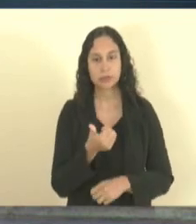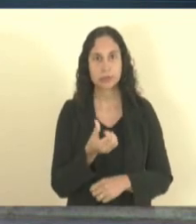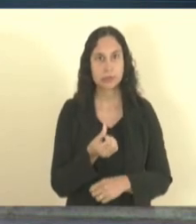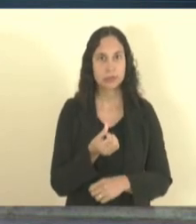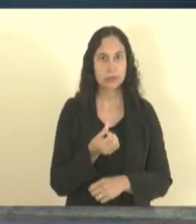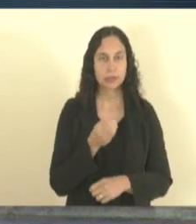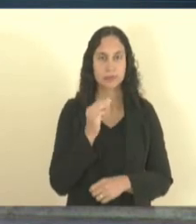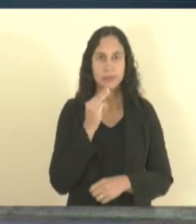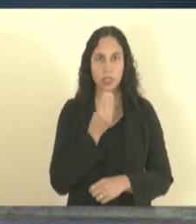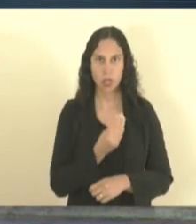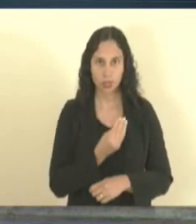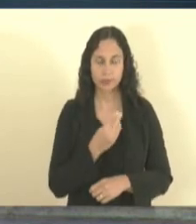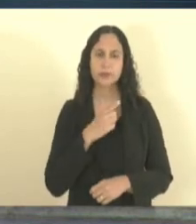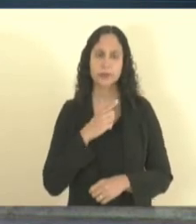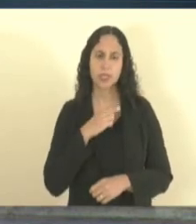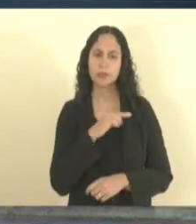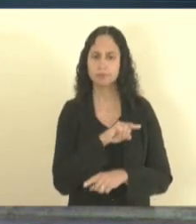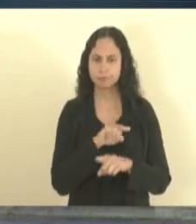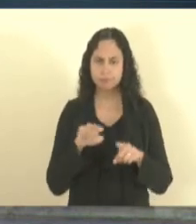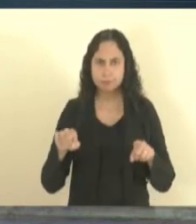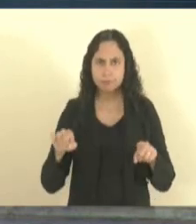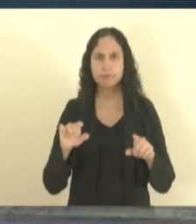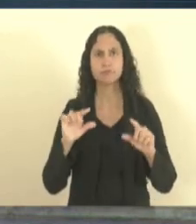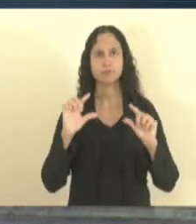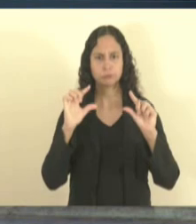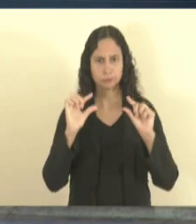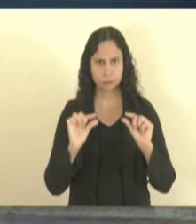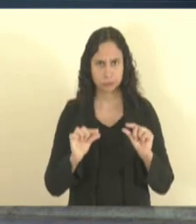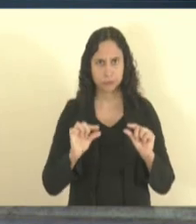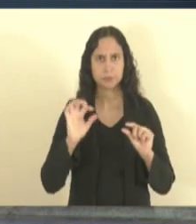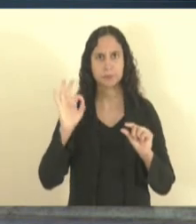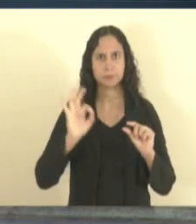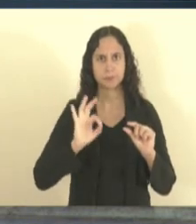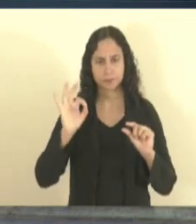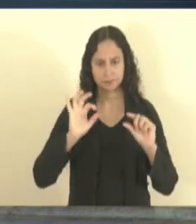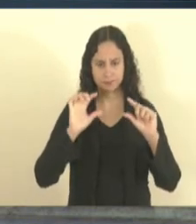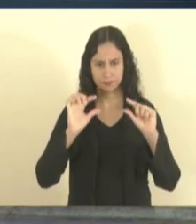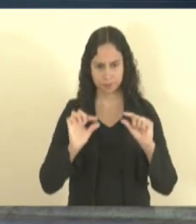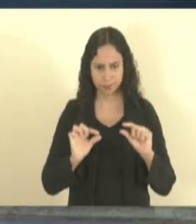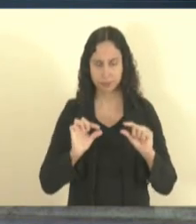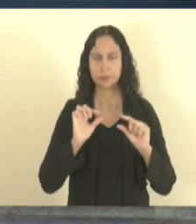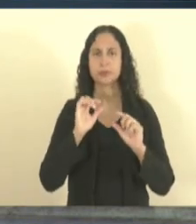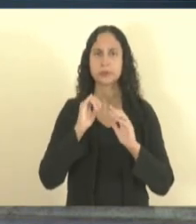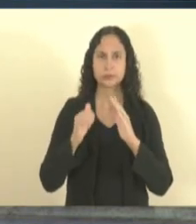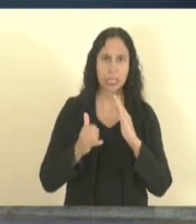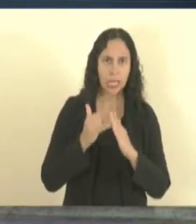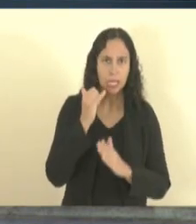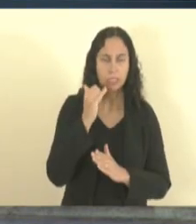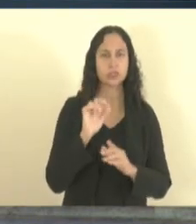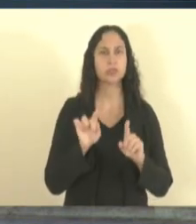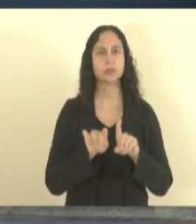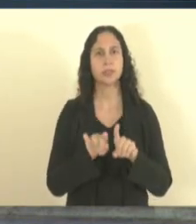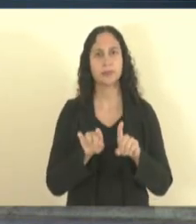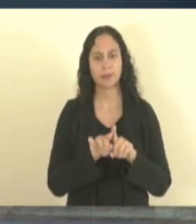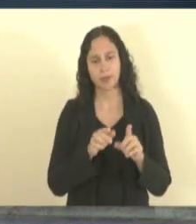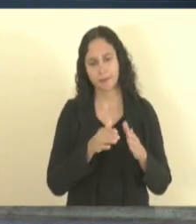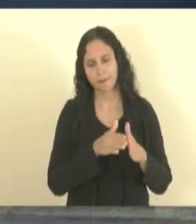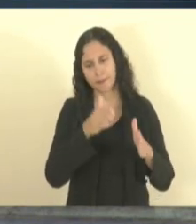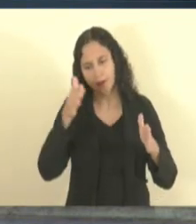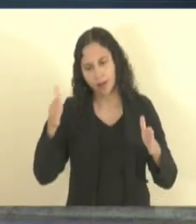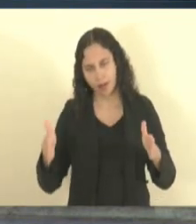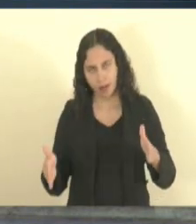mais reduzidas para esportes, além de prazo maior e